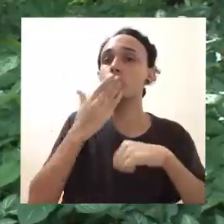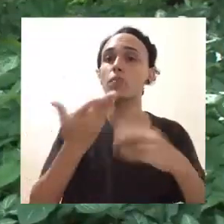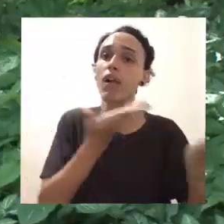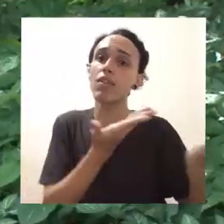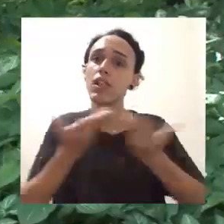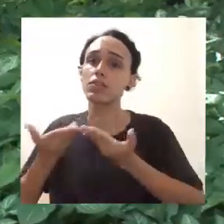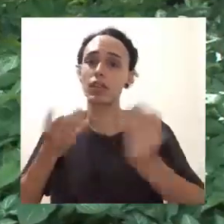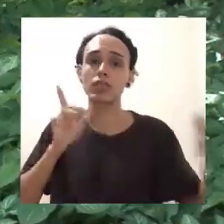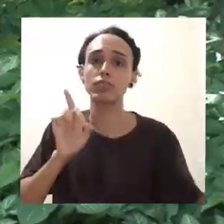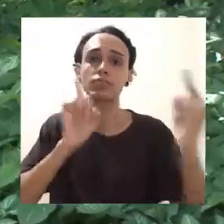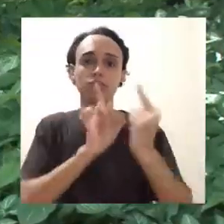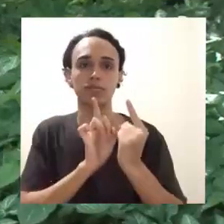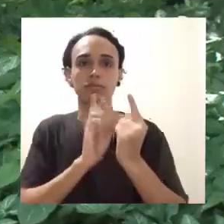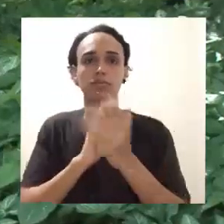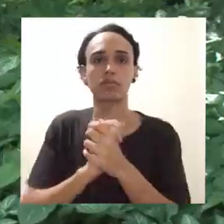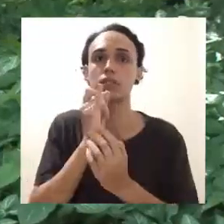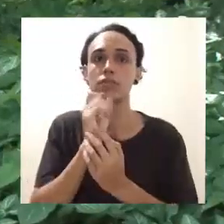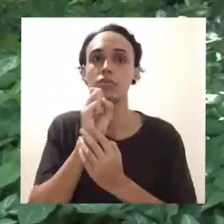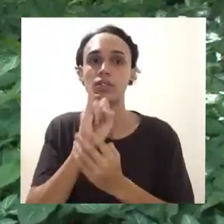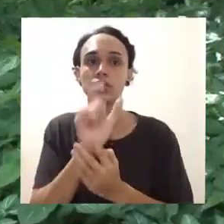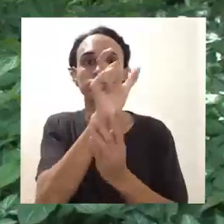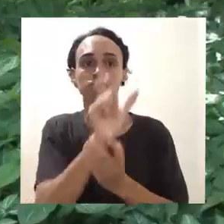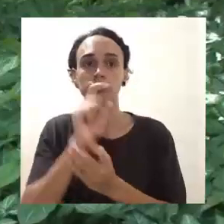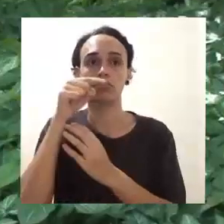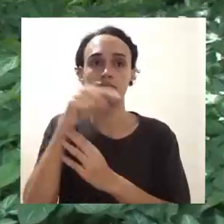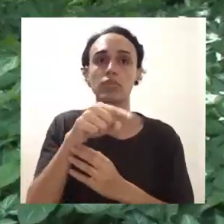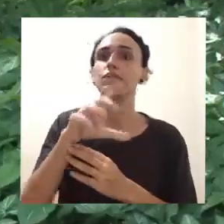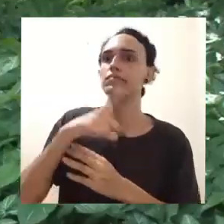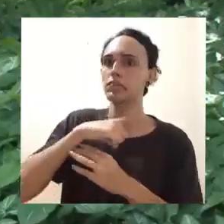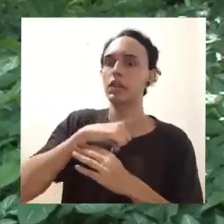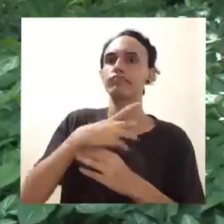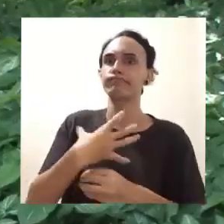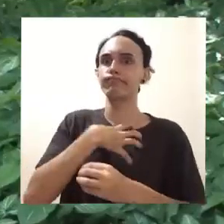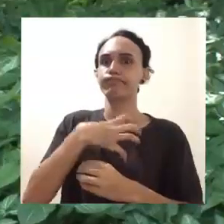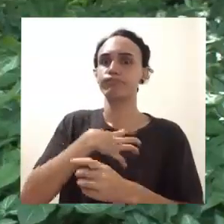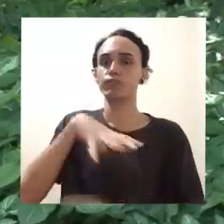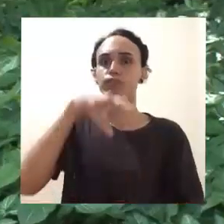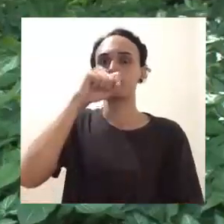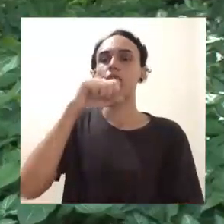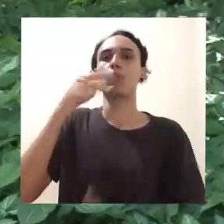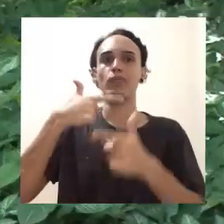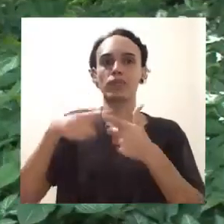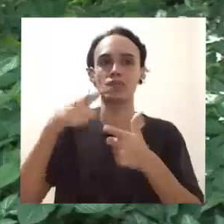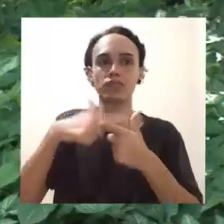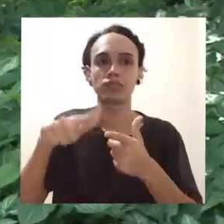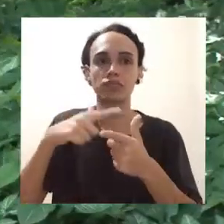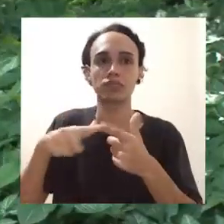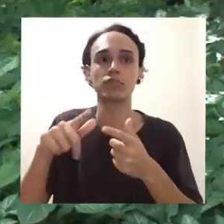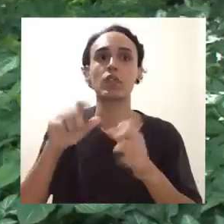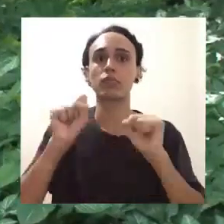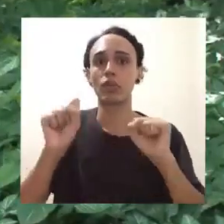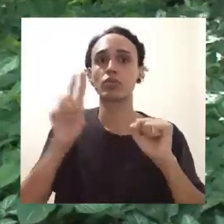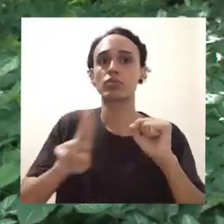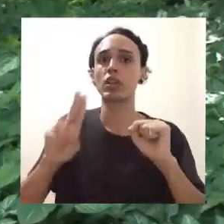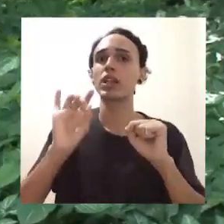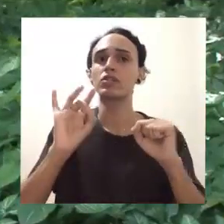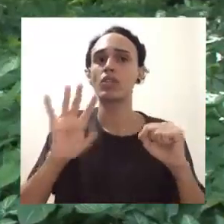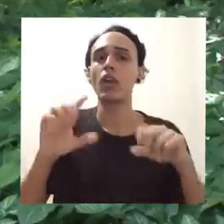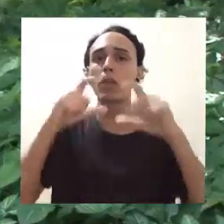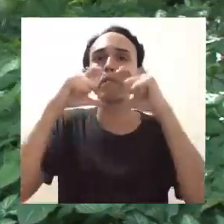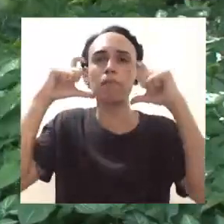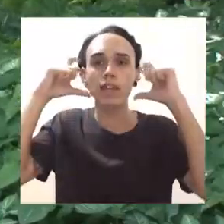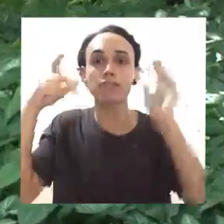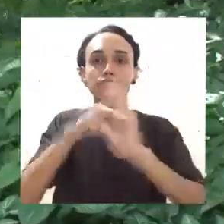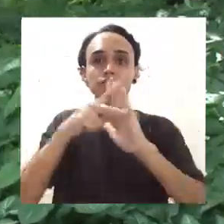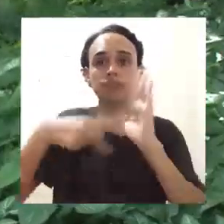prestado ao usuário sintomático respiratório. Pode ser que seja necessário apenas a máscara